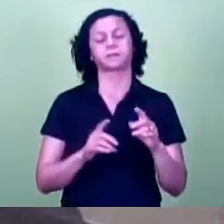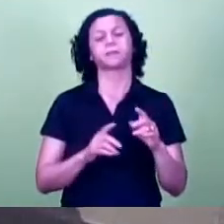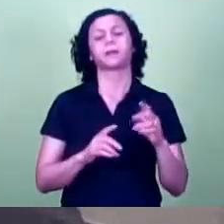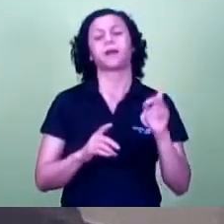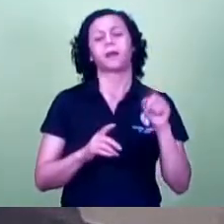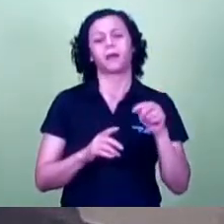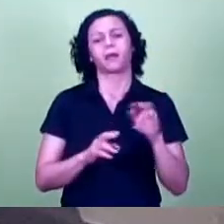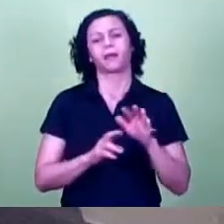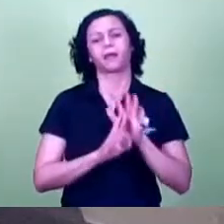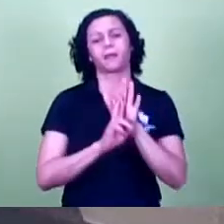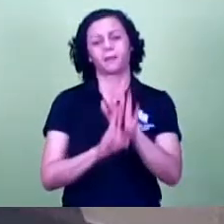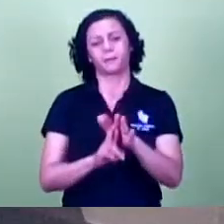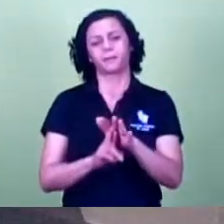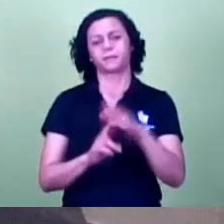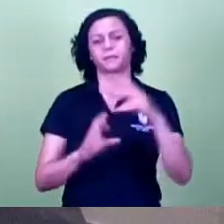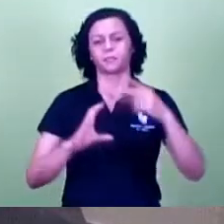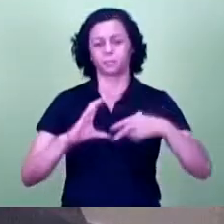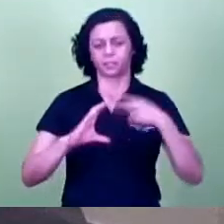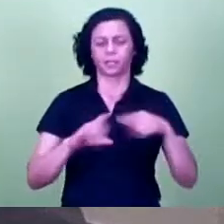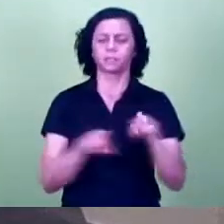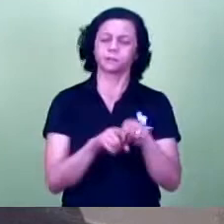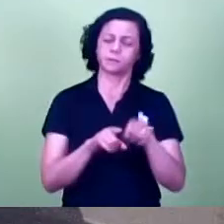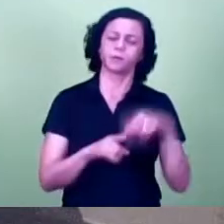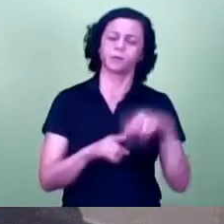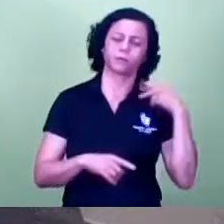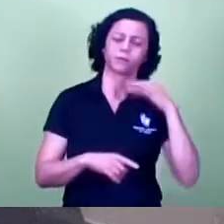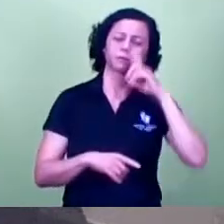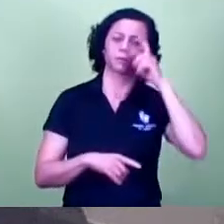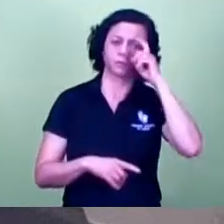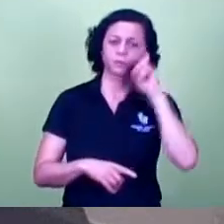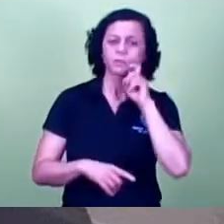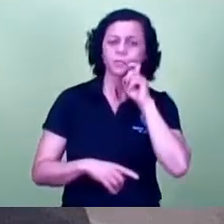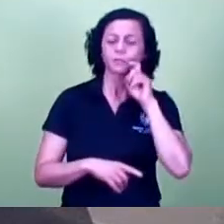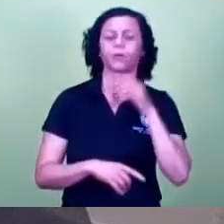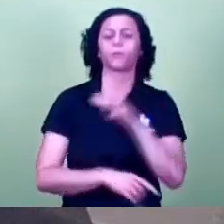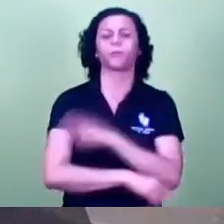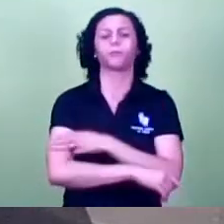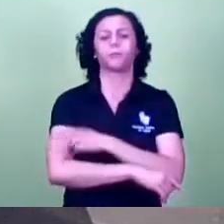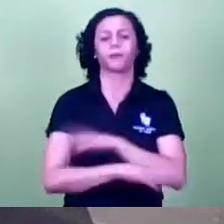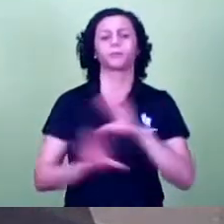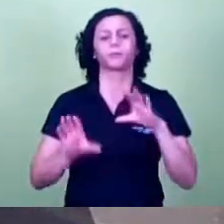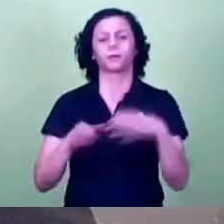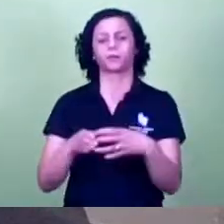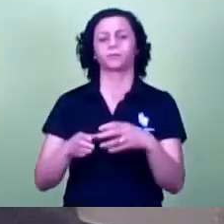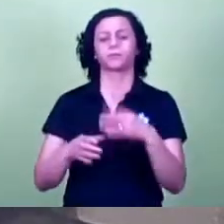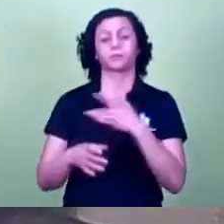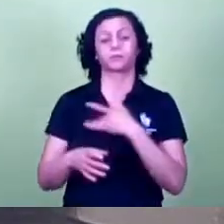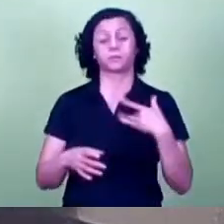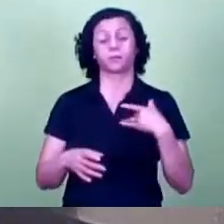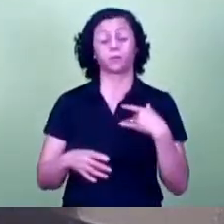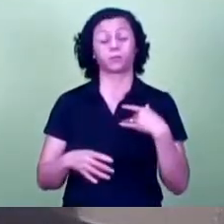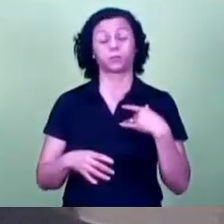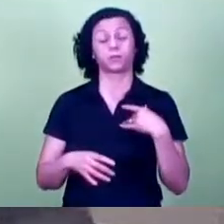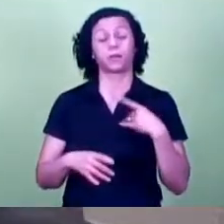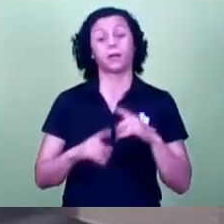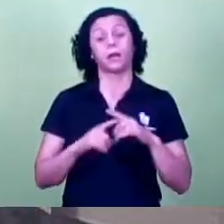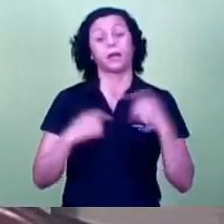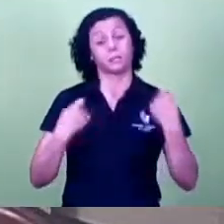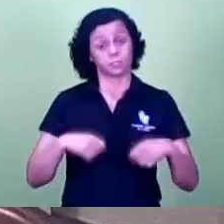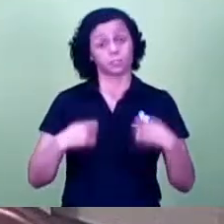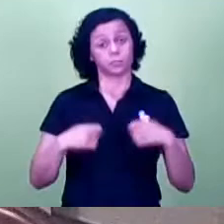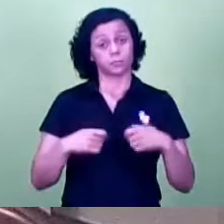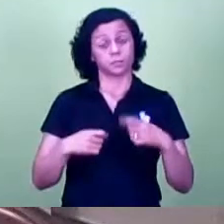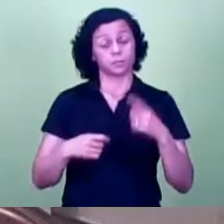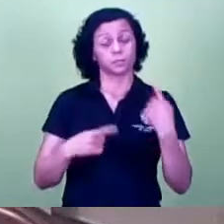vereador Julinho Rocinoli como membro da comissão de saúde mas o nosso problema maior é nós levantarmos isso que essa casa está assinando ou seja,